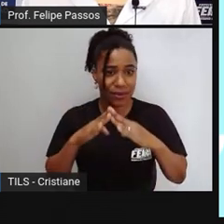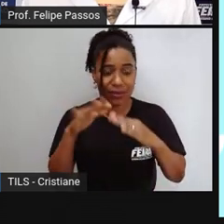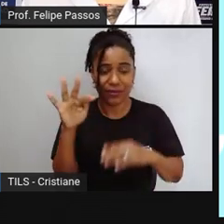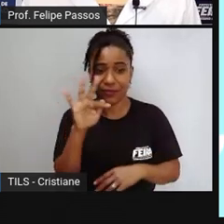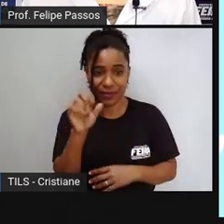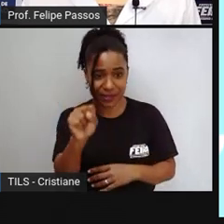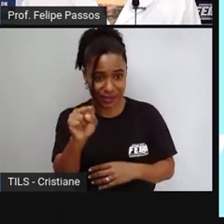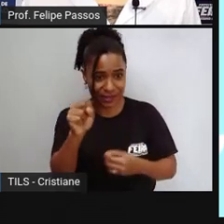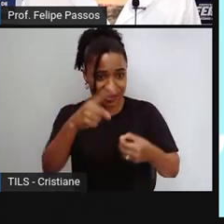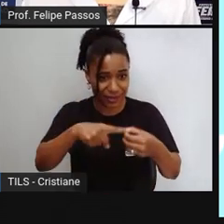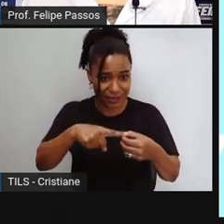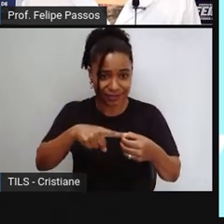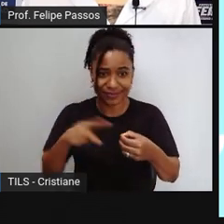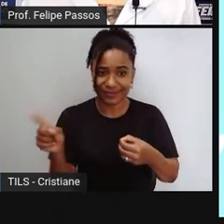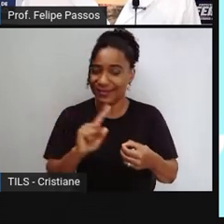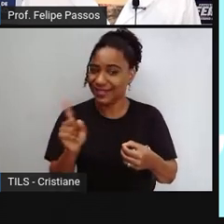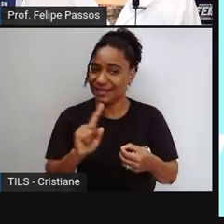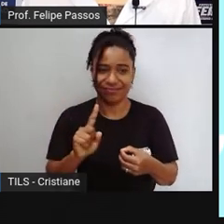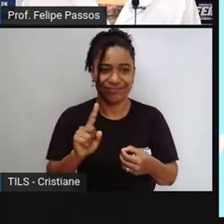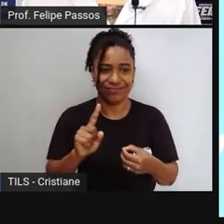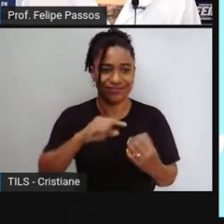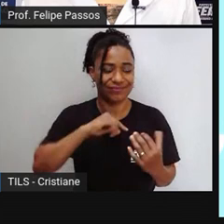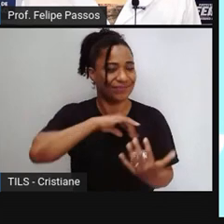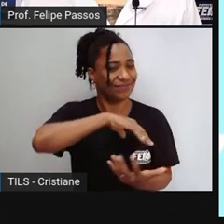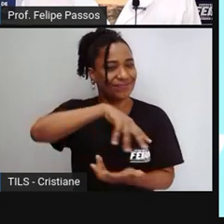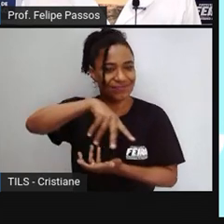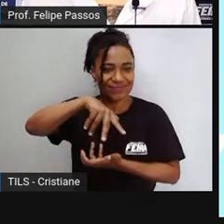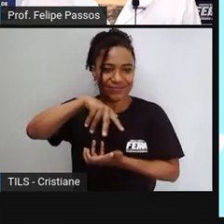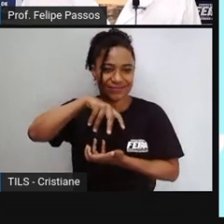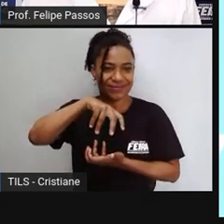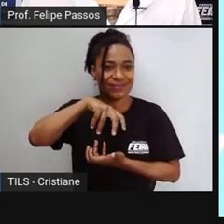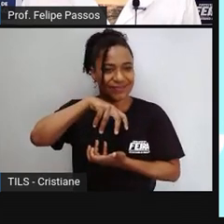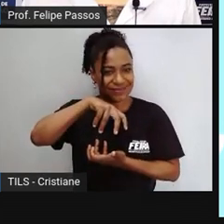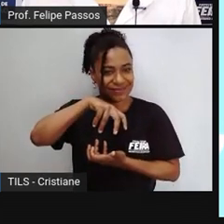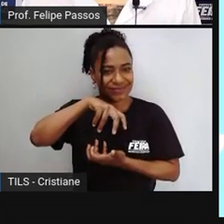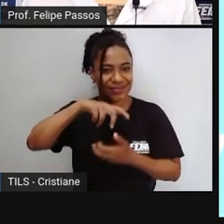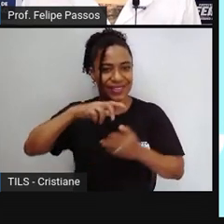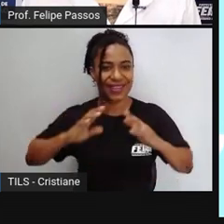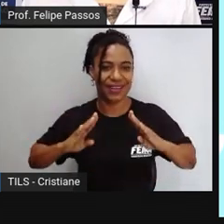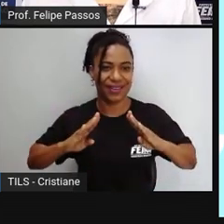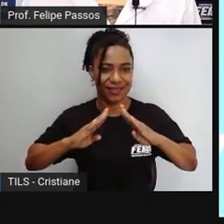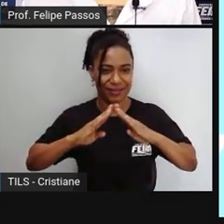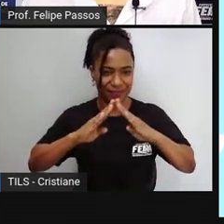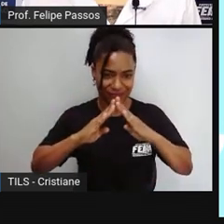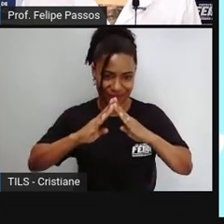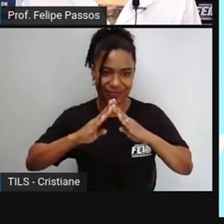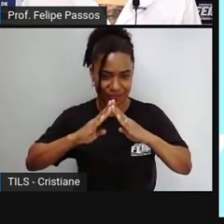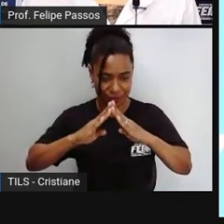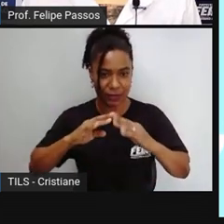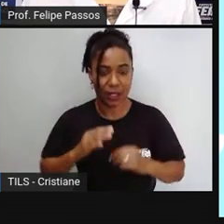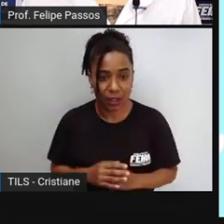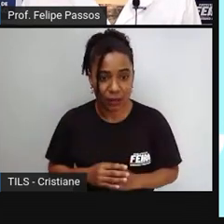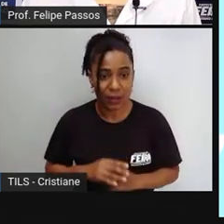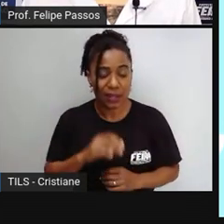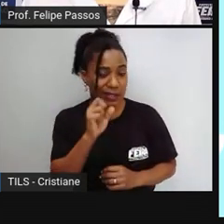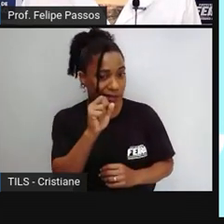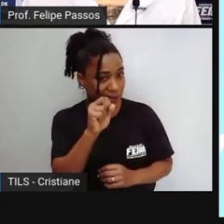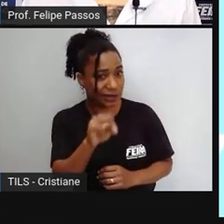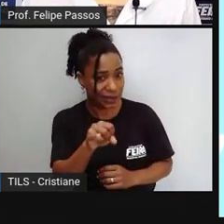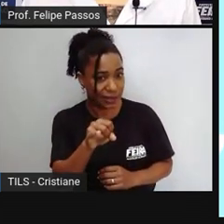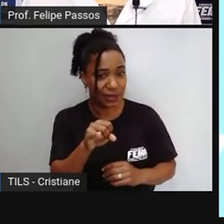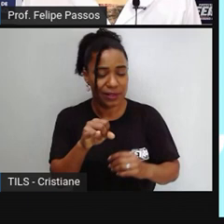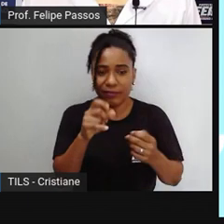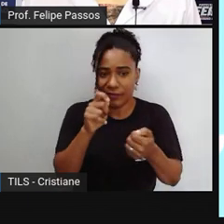moramos no planeta Terra. Se produzirmos qualquer